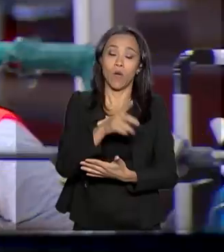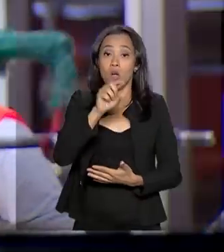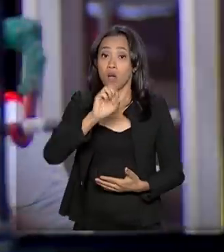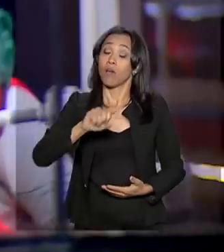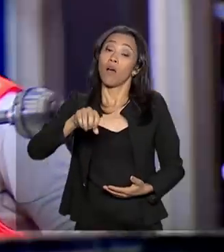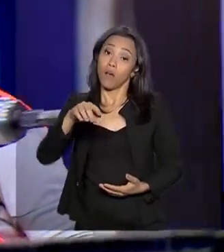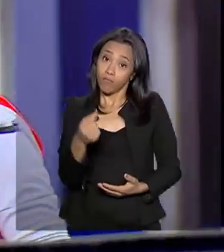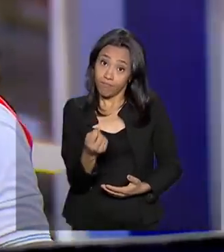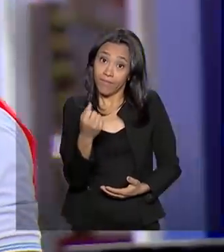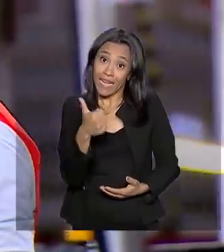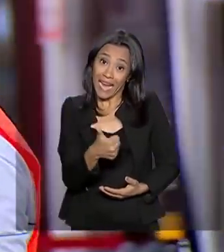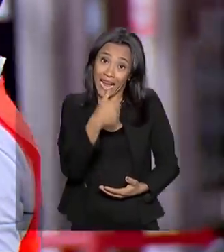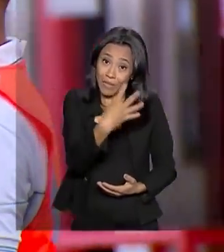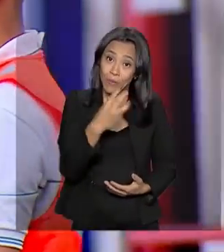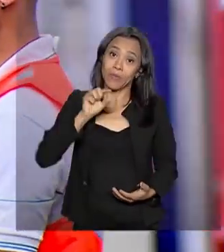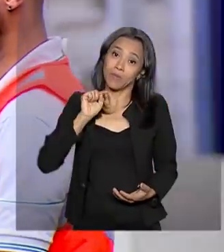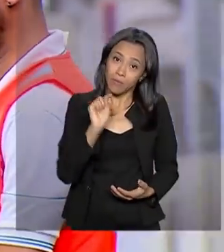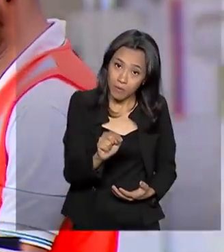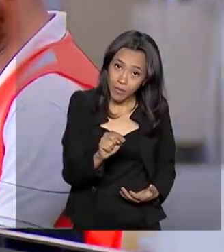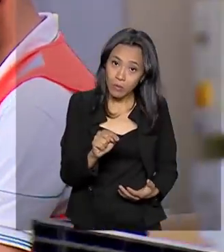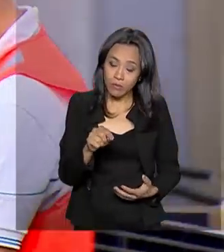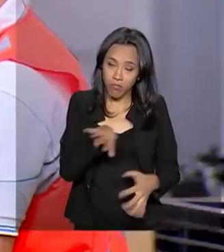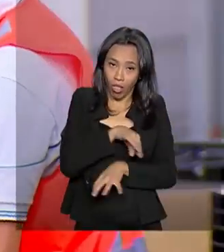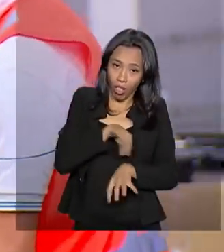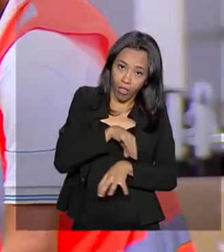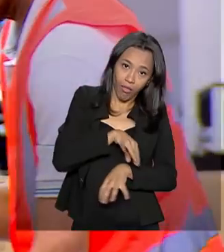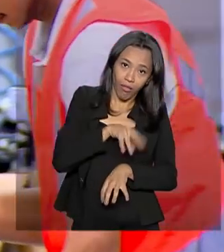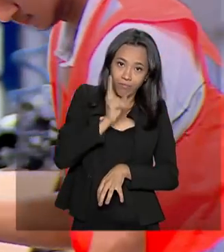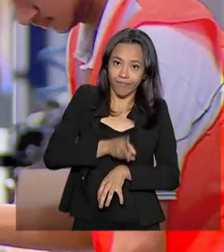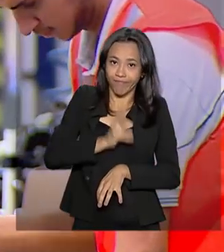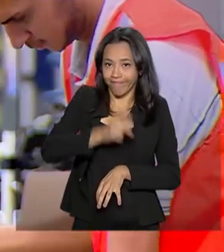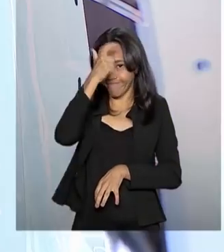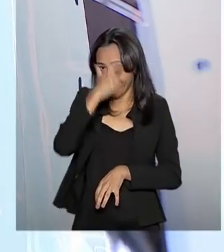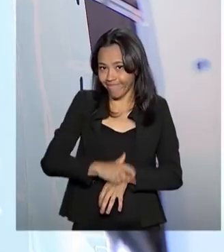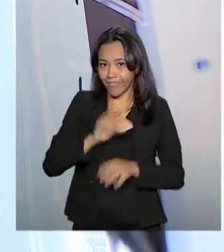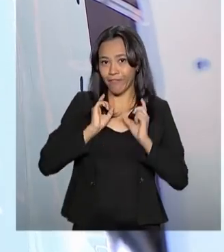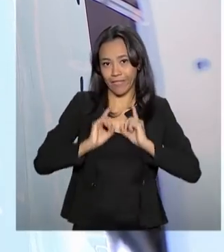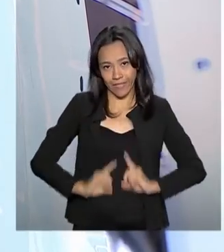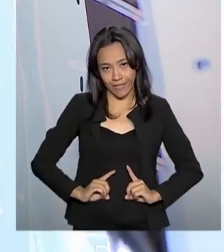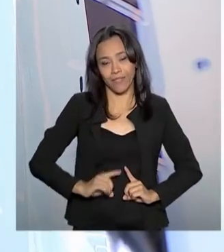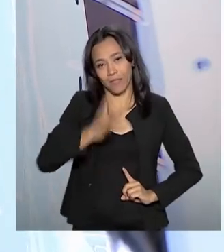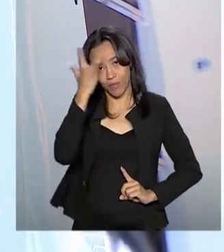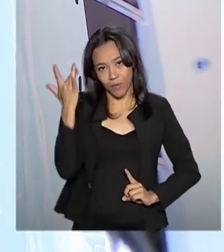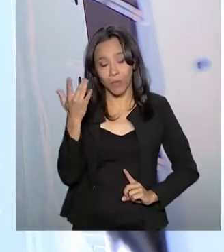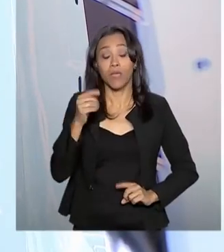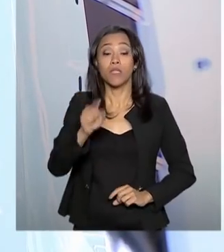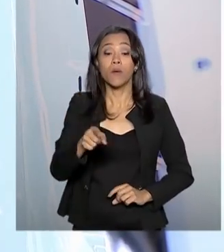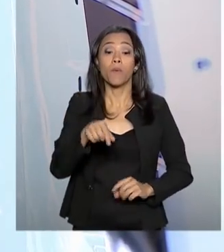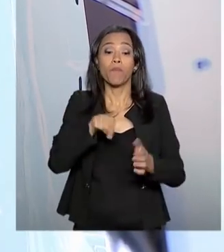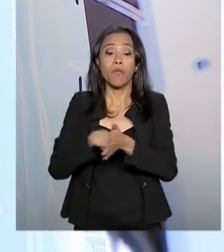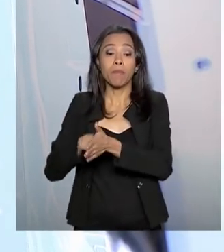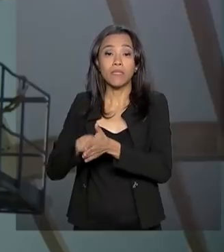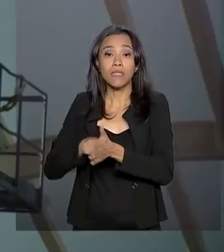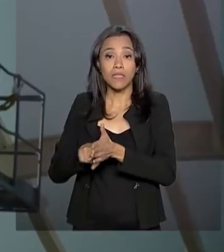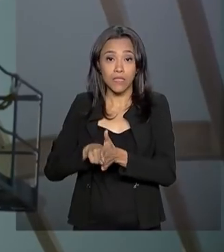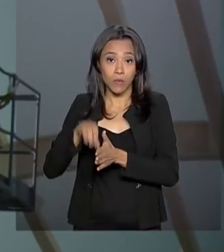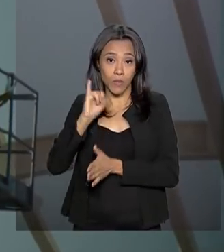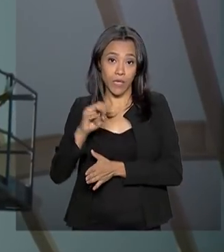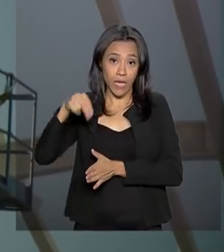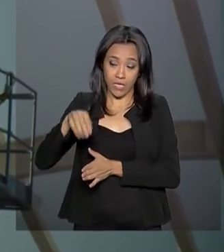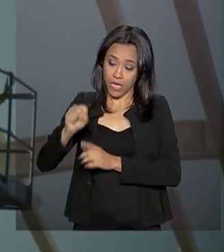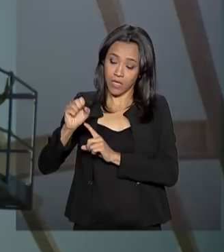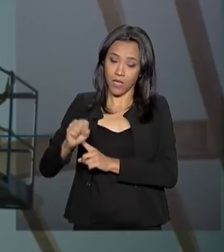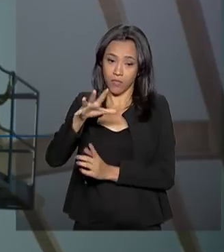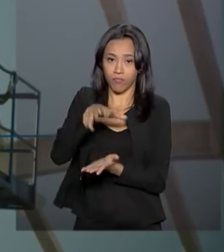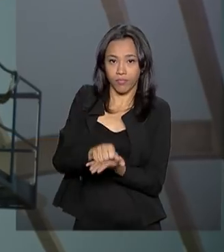morte e 14 mil em sequelas permanentes no trabalhador. Em 2018, de acordo com o INSS, foram